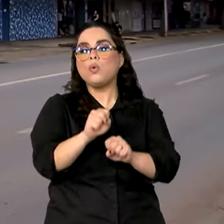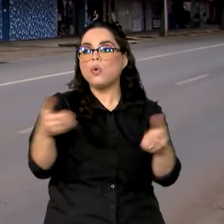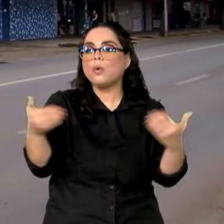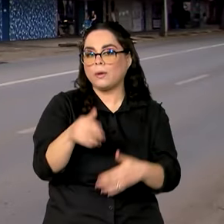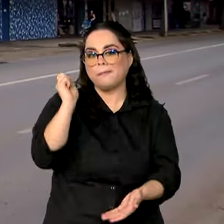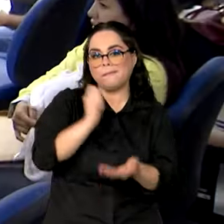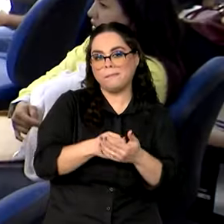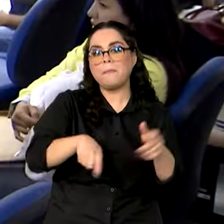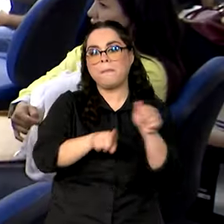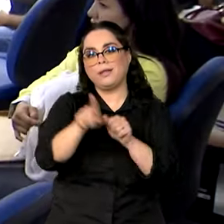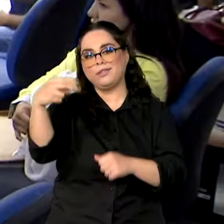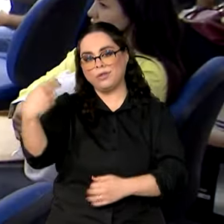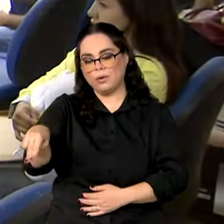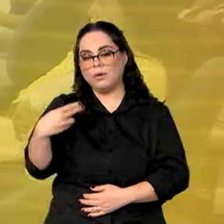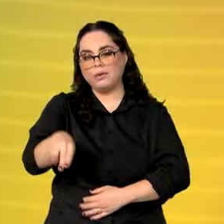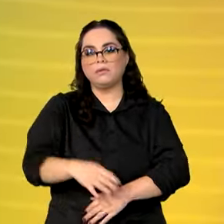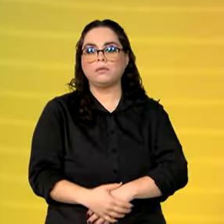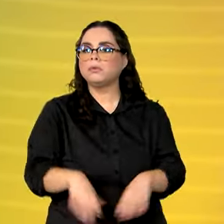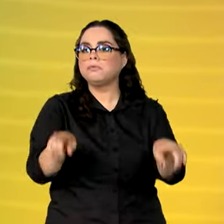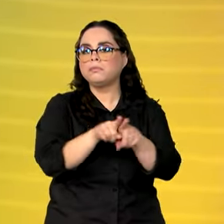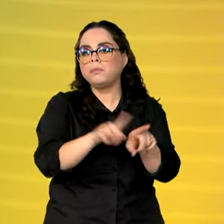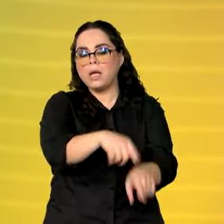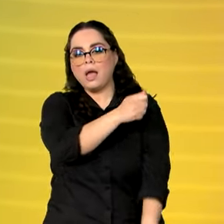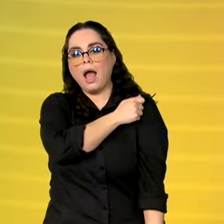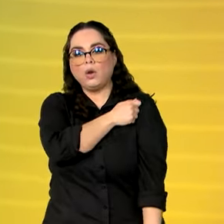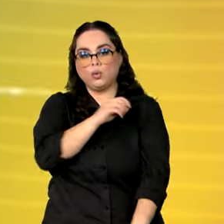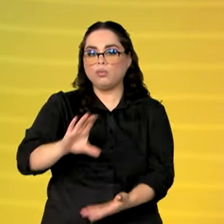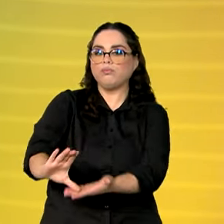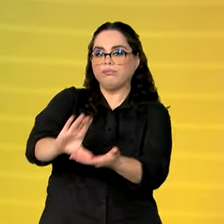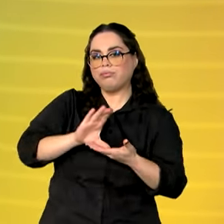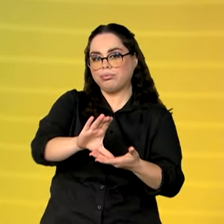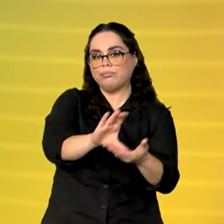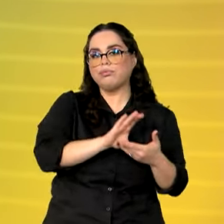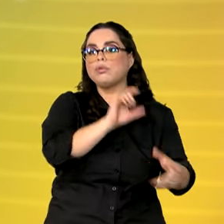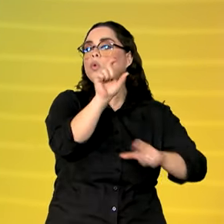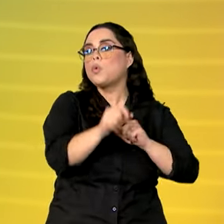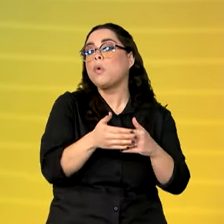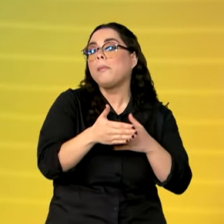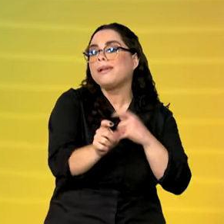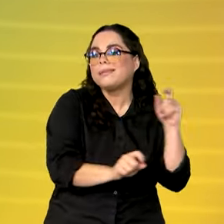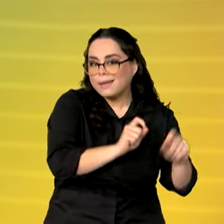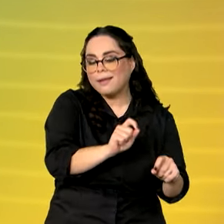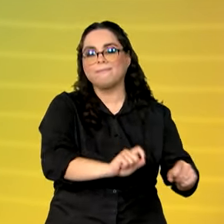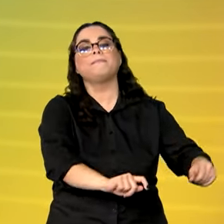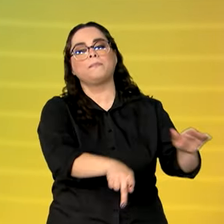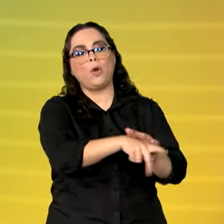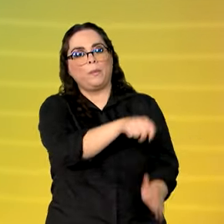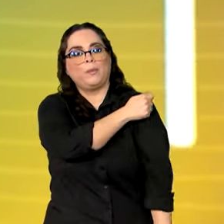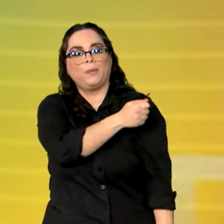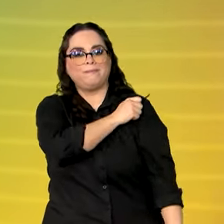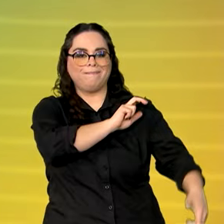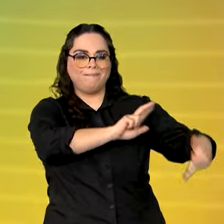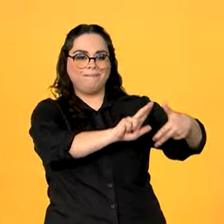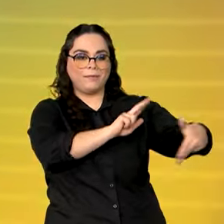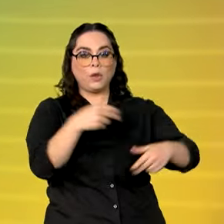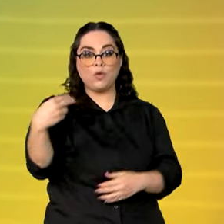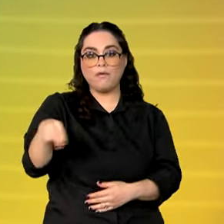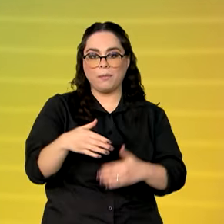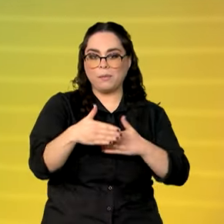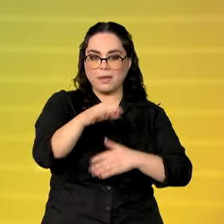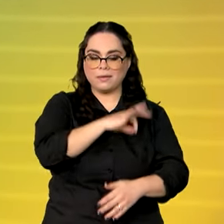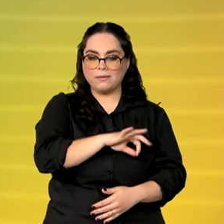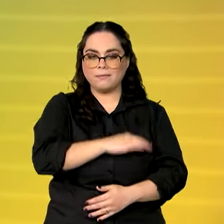hoje o pagamento do mês de novembro. E estudantes também recebem, a partir de hoje, a parcela de novembro do Pé de Meia.